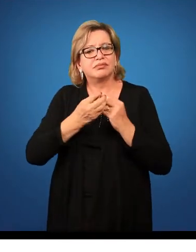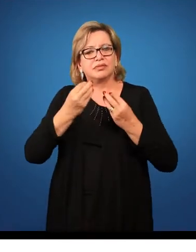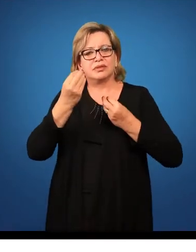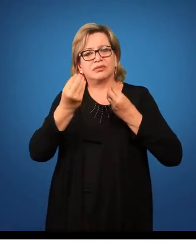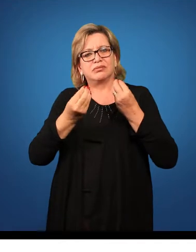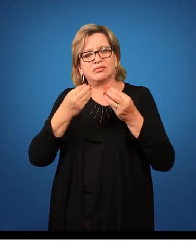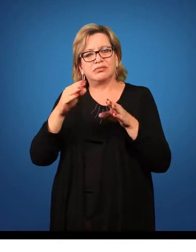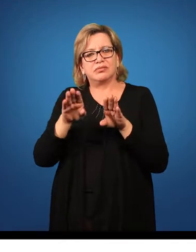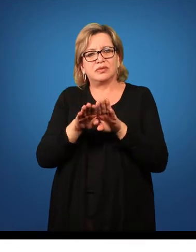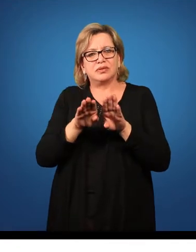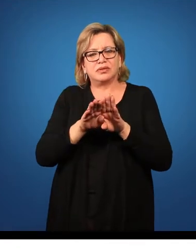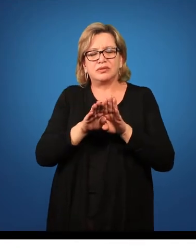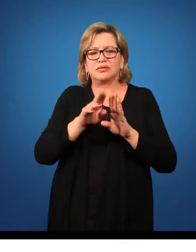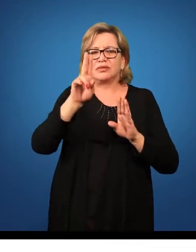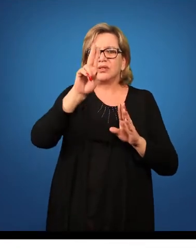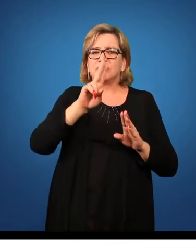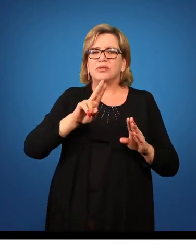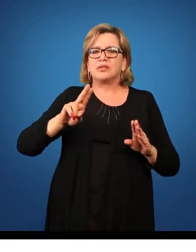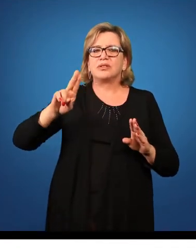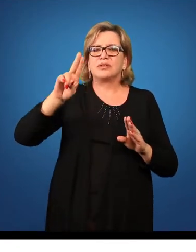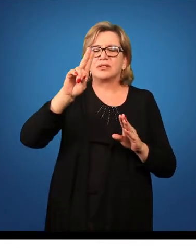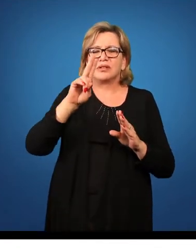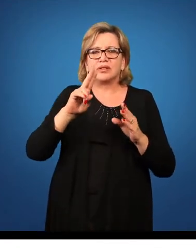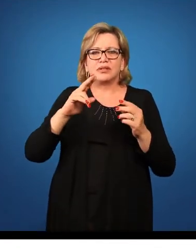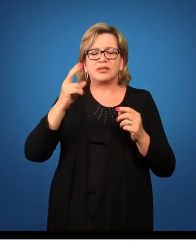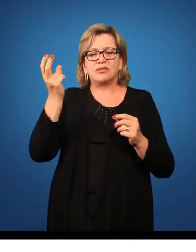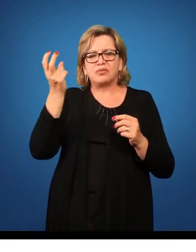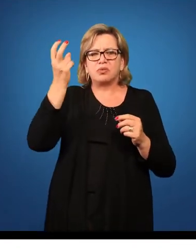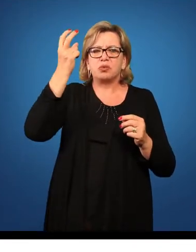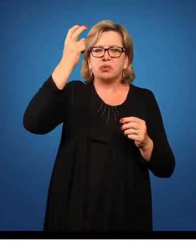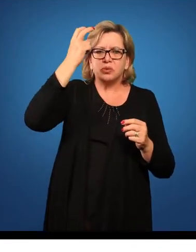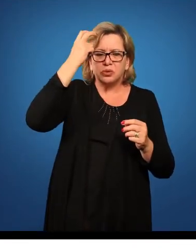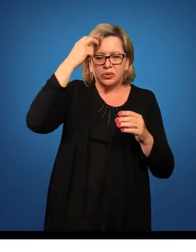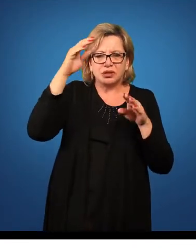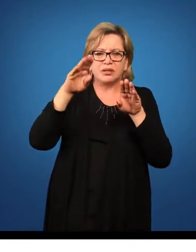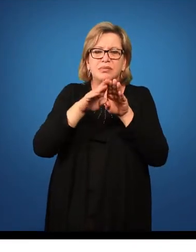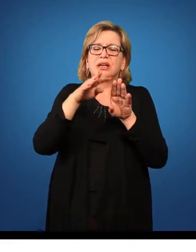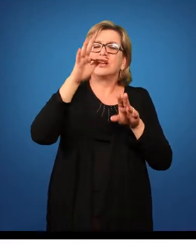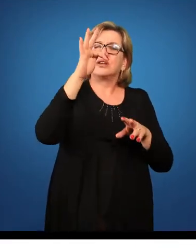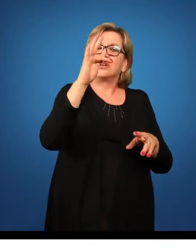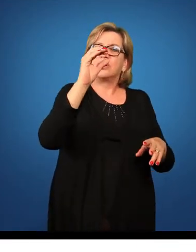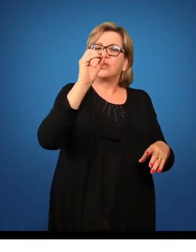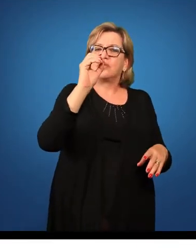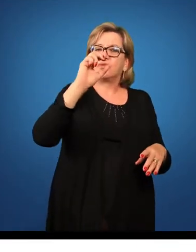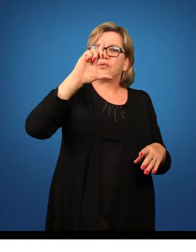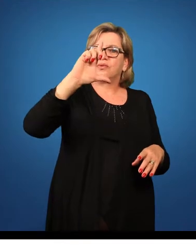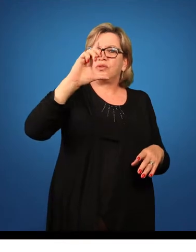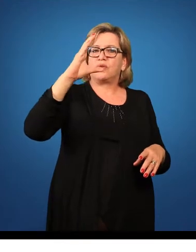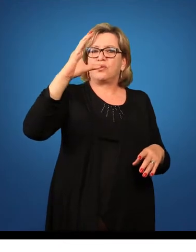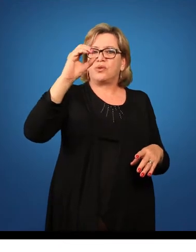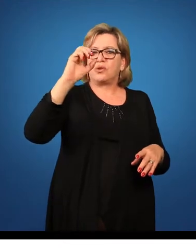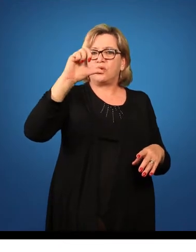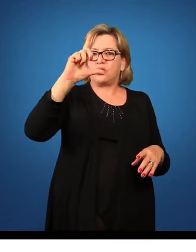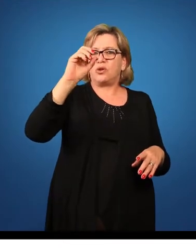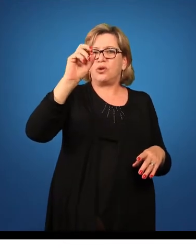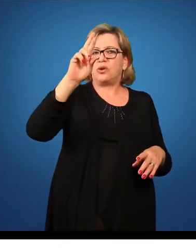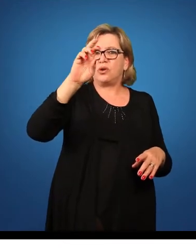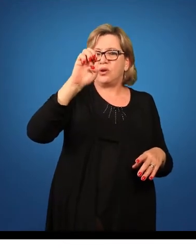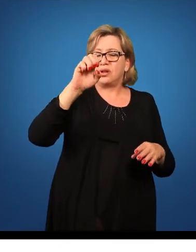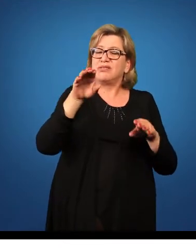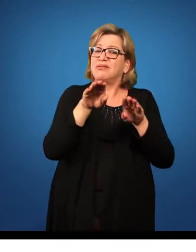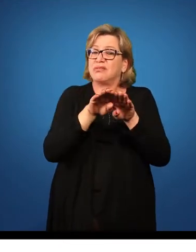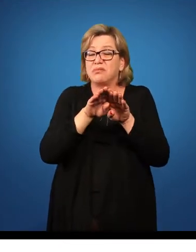principalmente da indústria cultural, do folclore e sistematicamente também dentro da escola ou outras